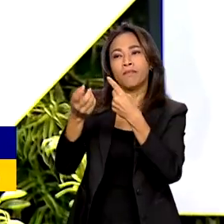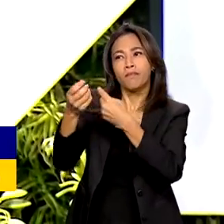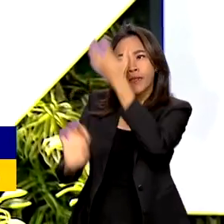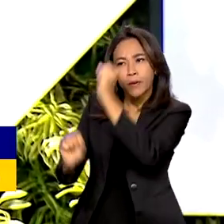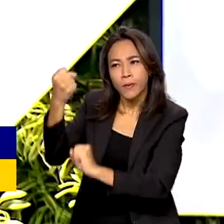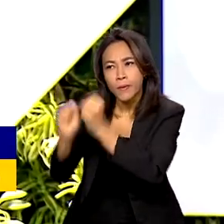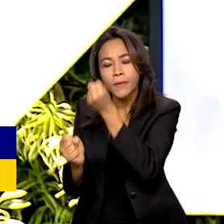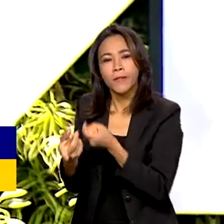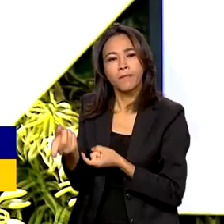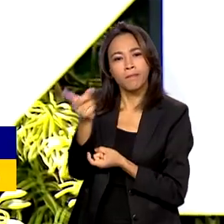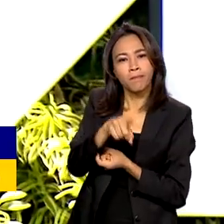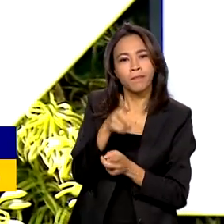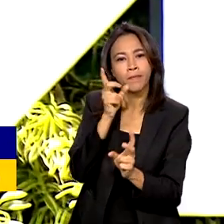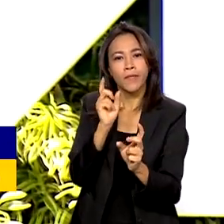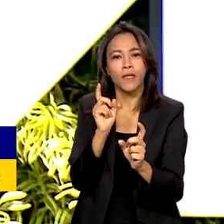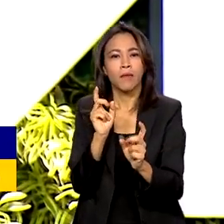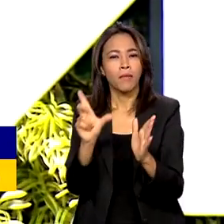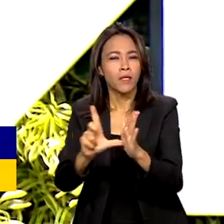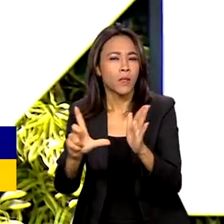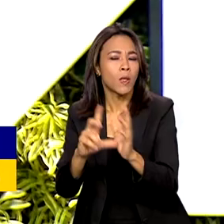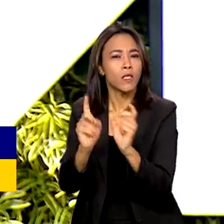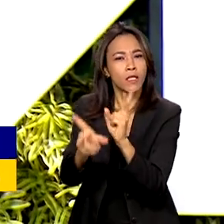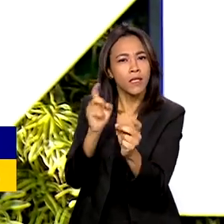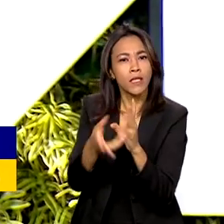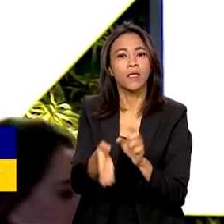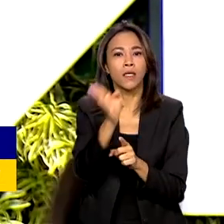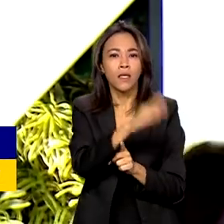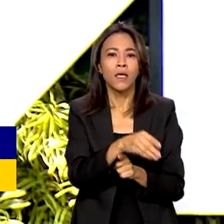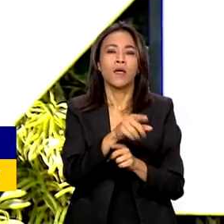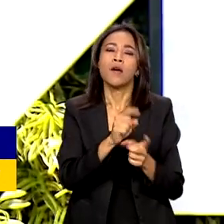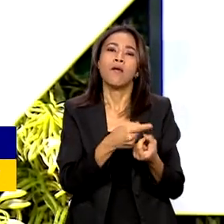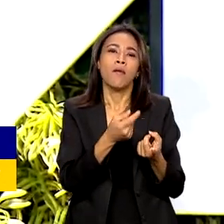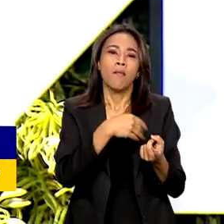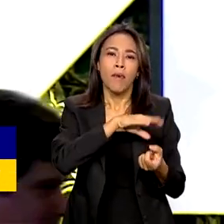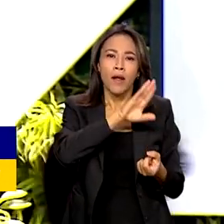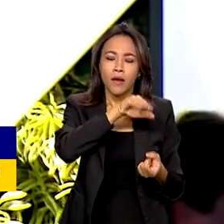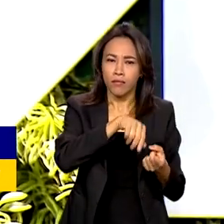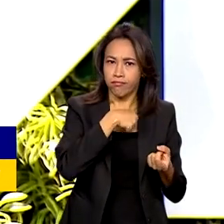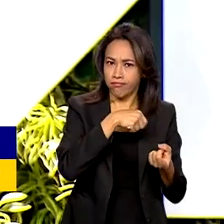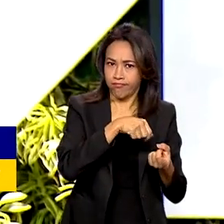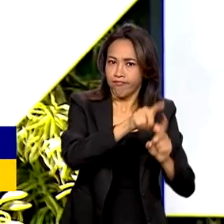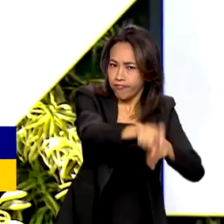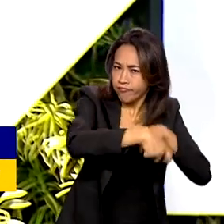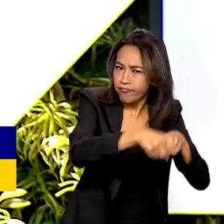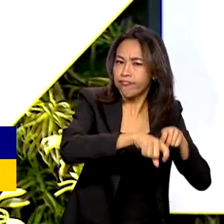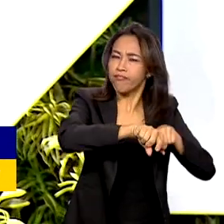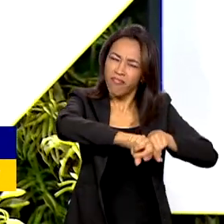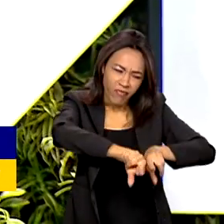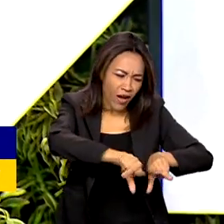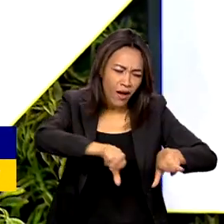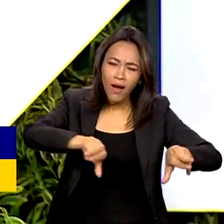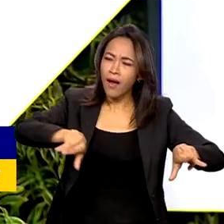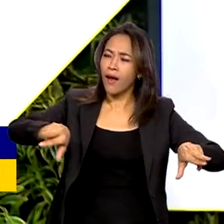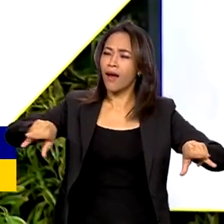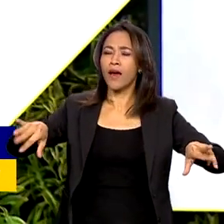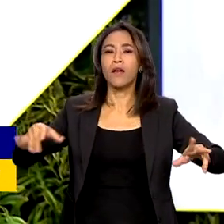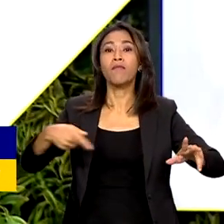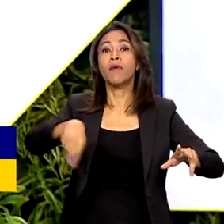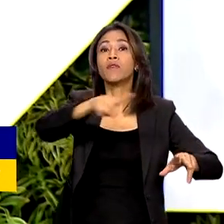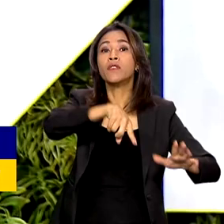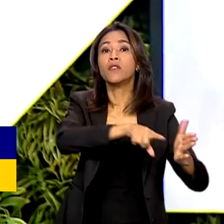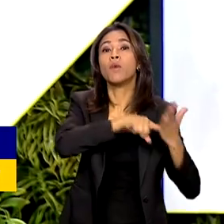comércio, para o agro Para todos os setores, para apontarem os problemas